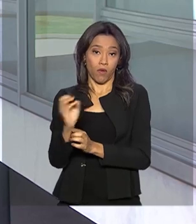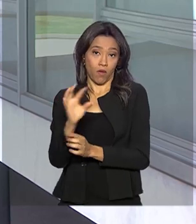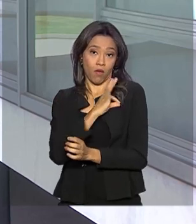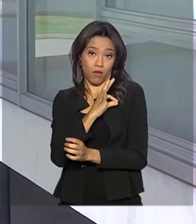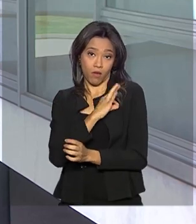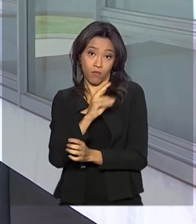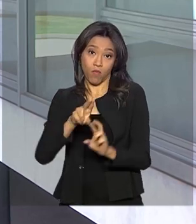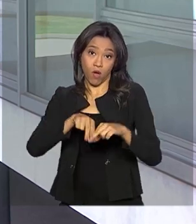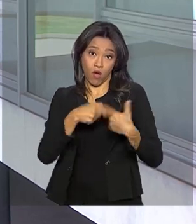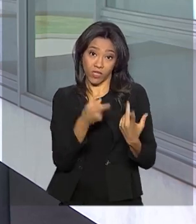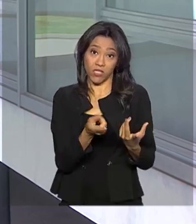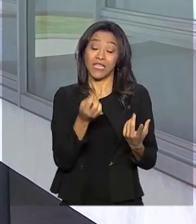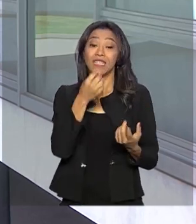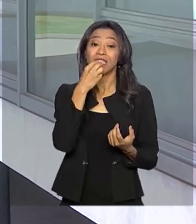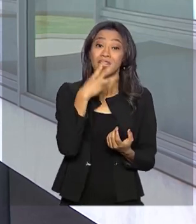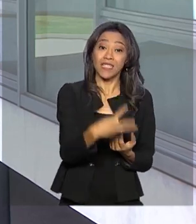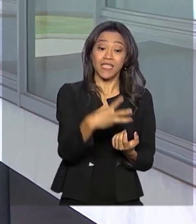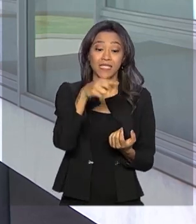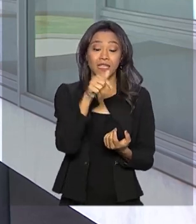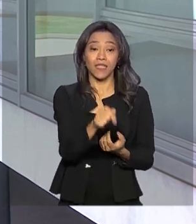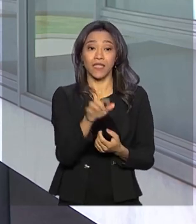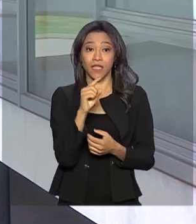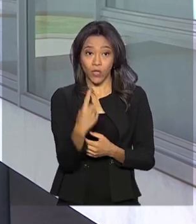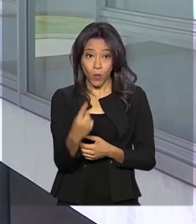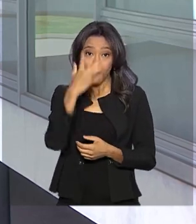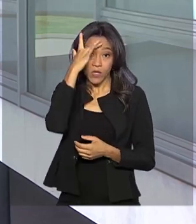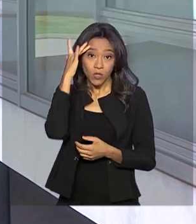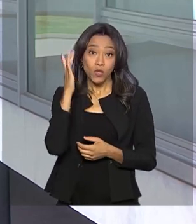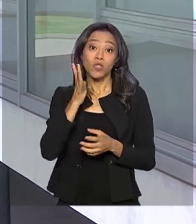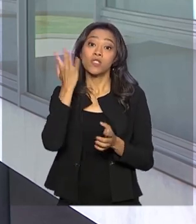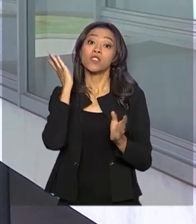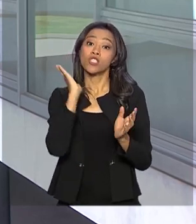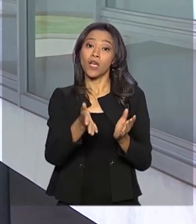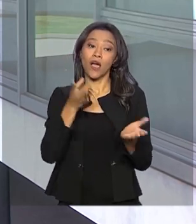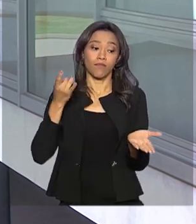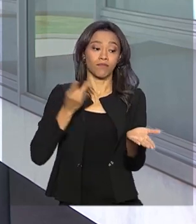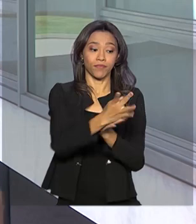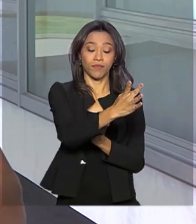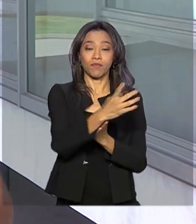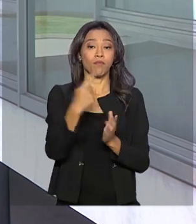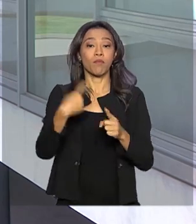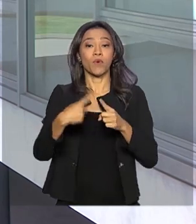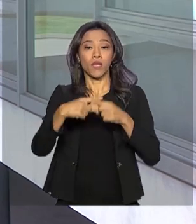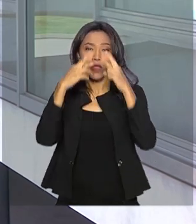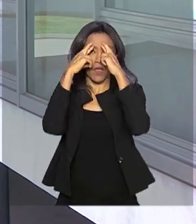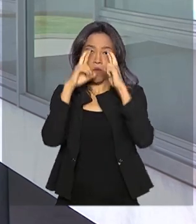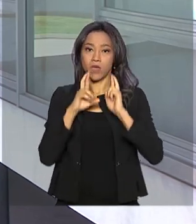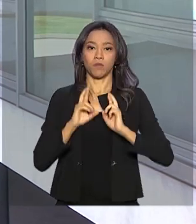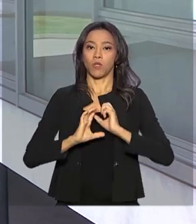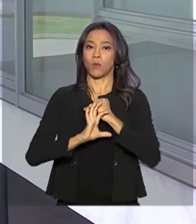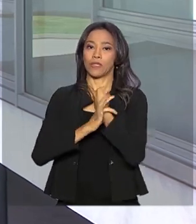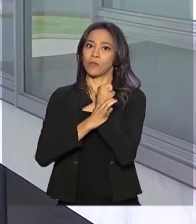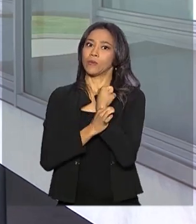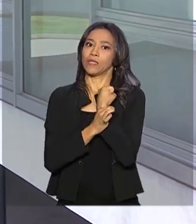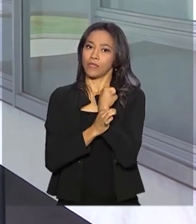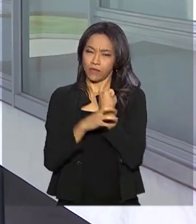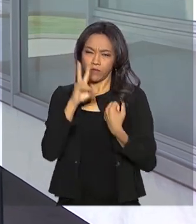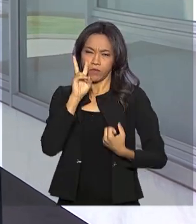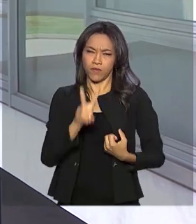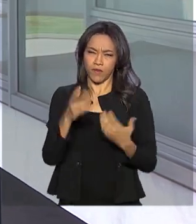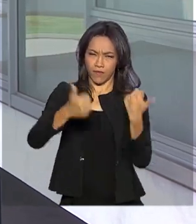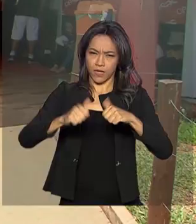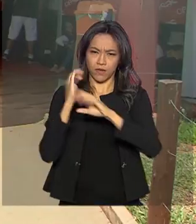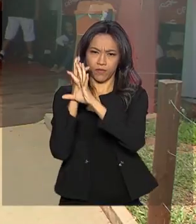371 pessoas foram eliminadas por descumprir regras de segurança. Veja agora um balanço aí do segundo dia do Enem.